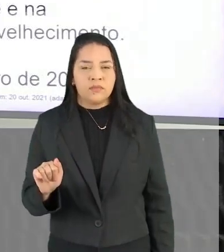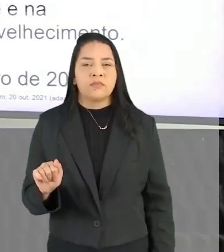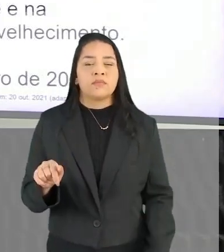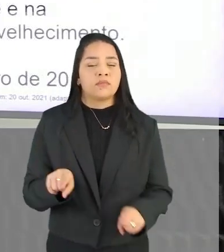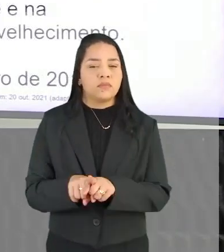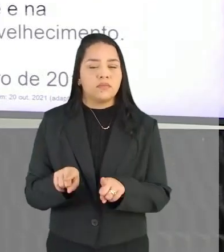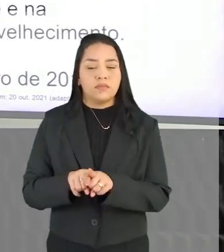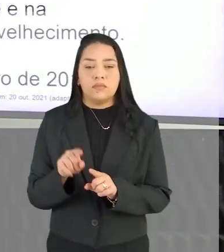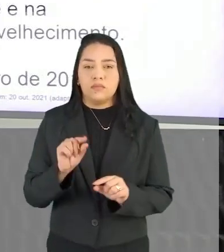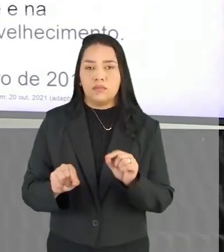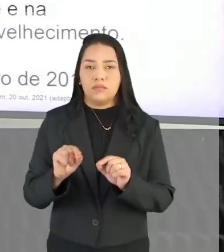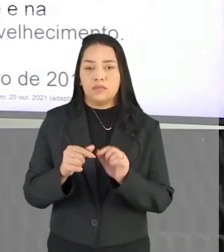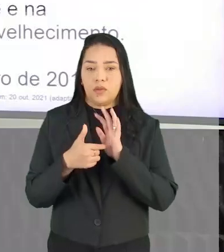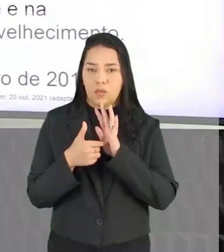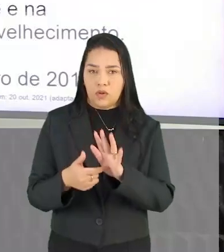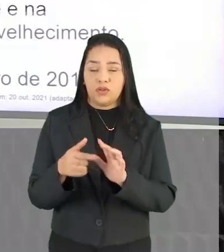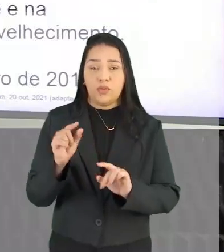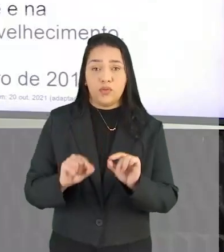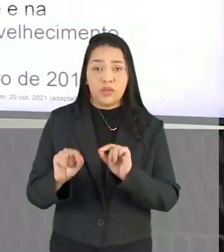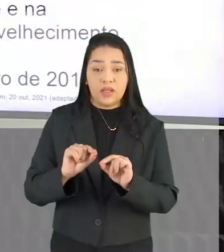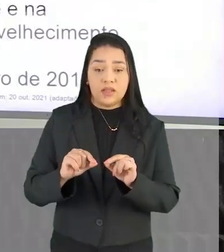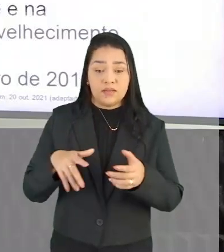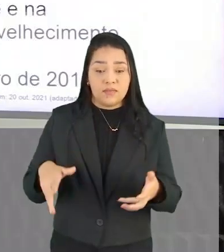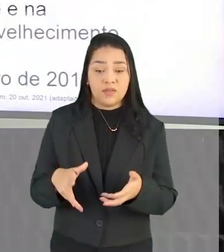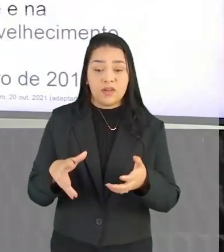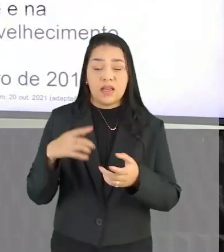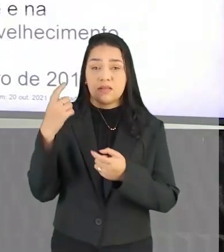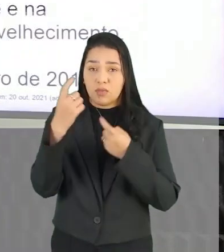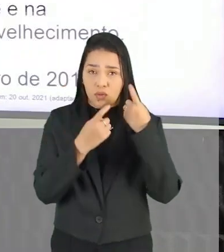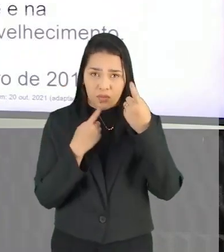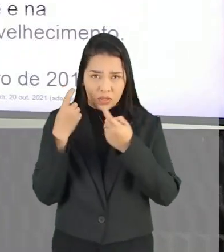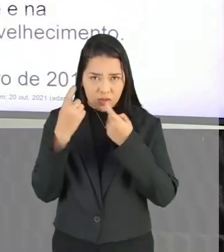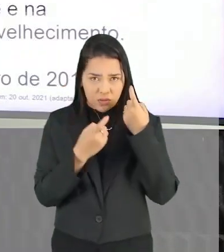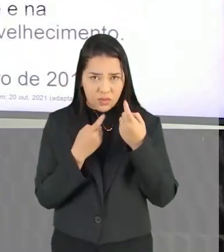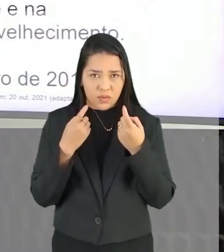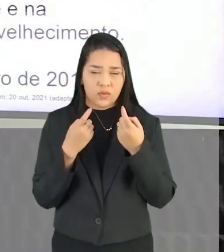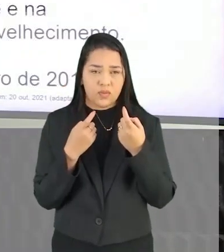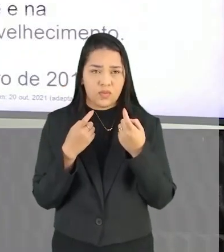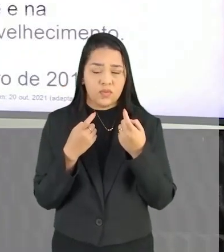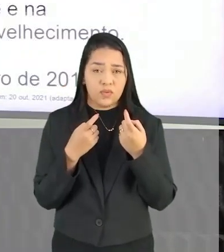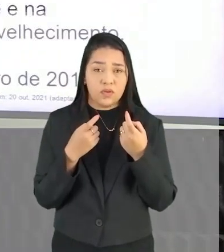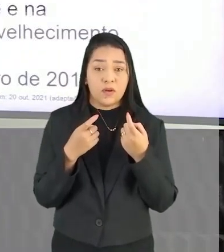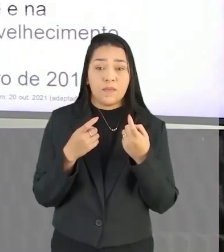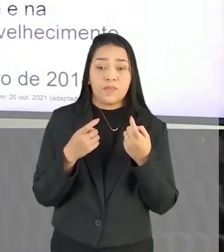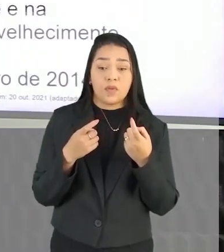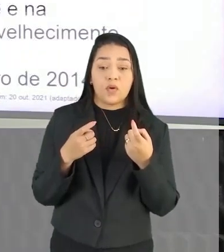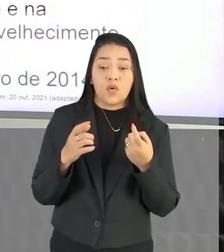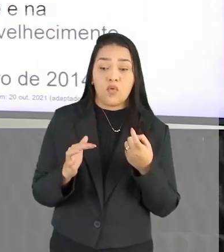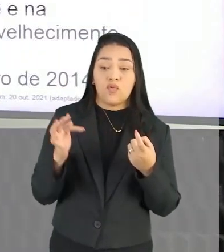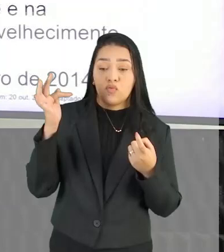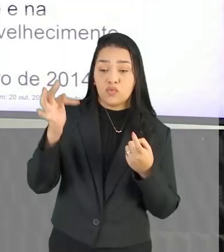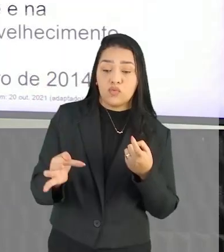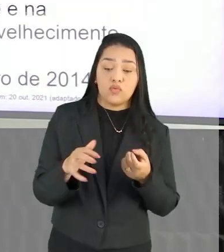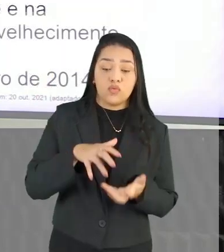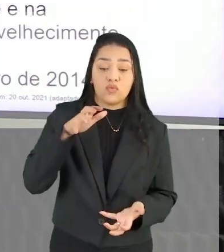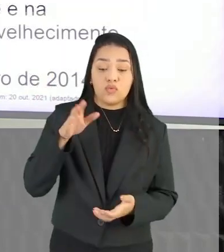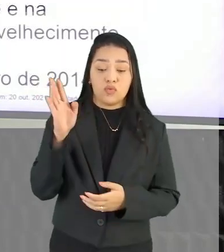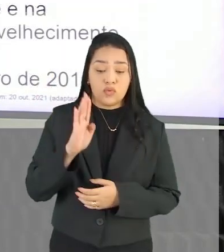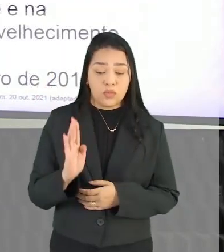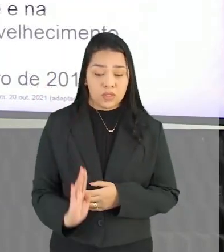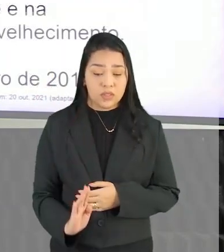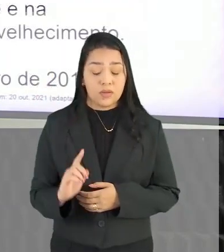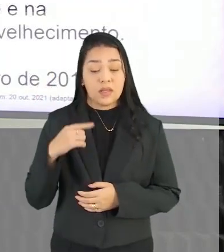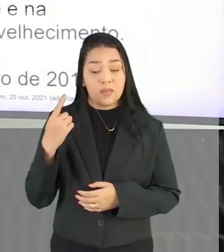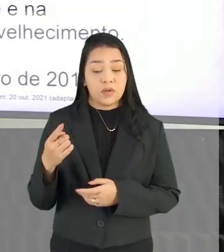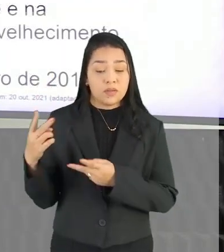E aí coloca o destaque O que? Que manifesta As suas preocupações Com o presente E o futuro Do idoso No Brasil E